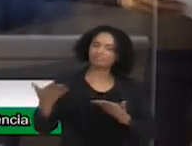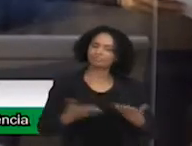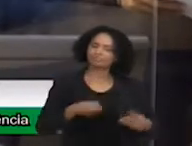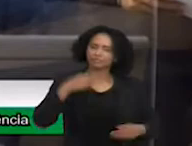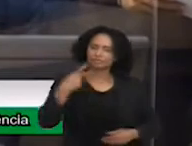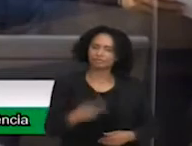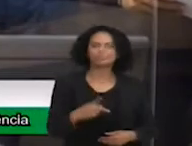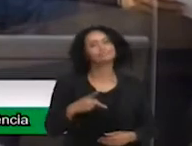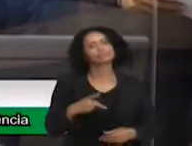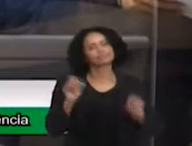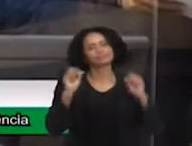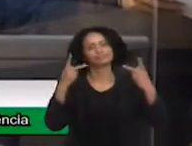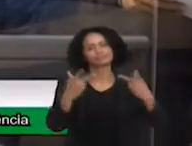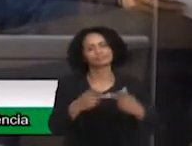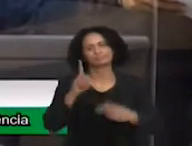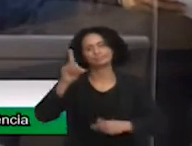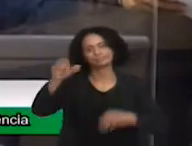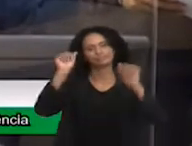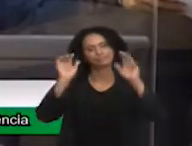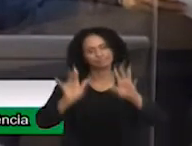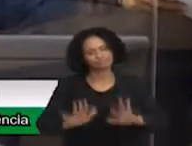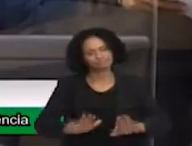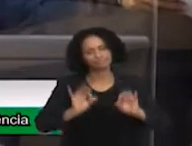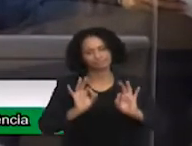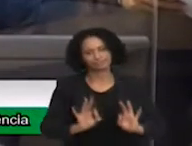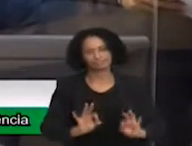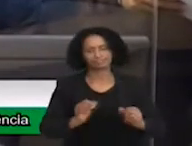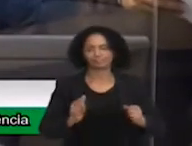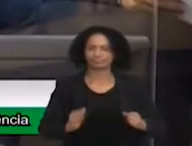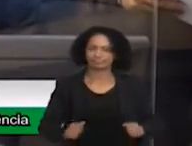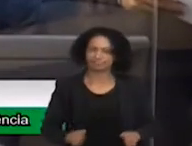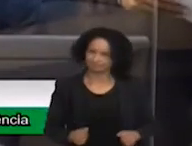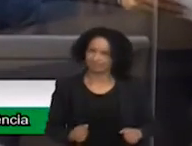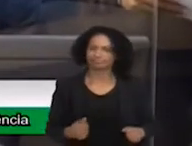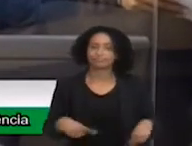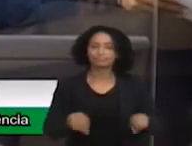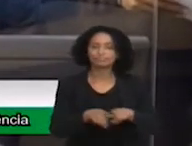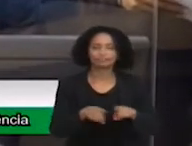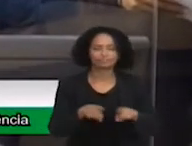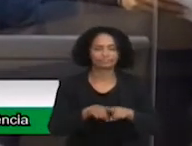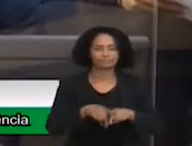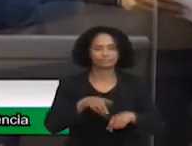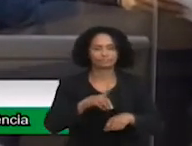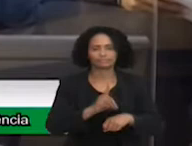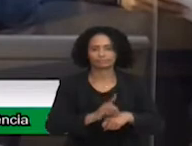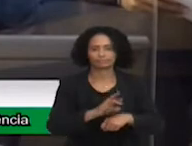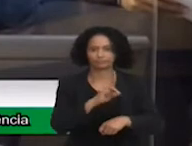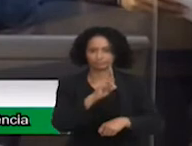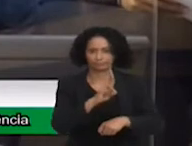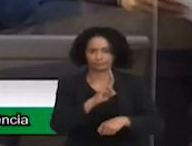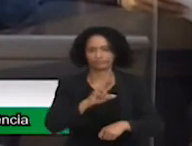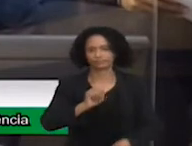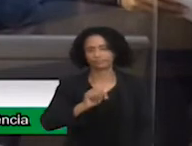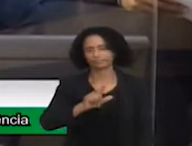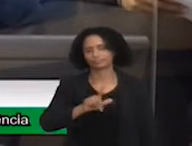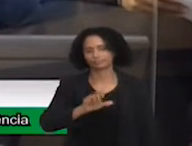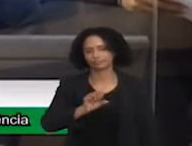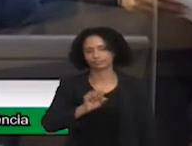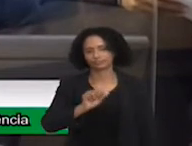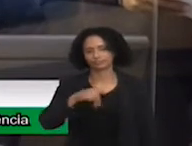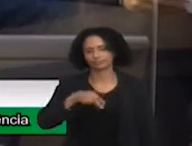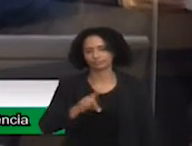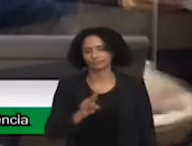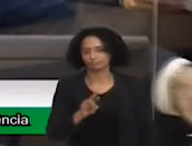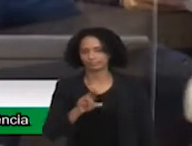Municipal. Que Deus possa te abençoar. Doutor Alessandra Russo, médica e